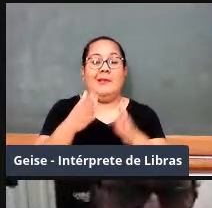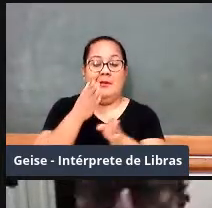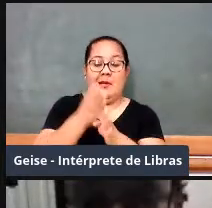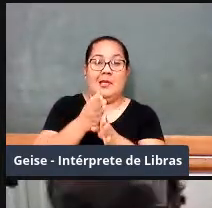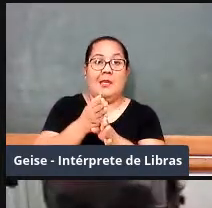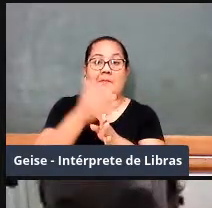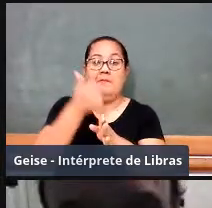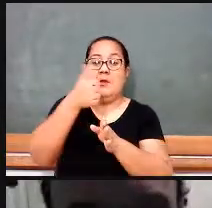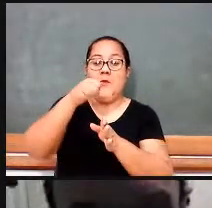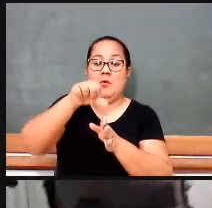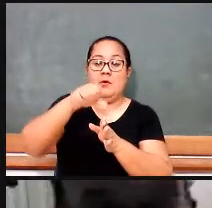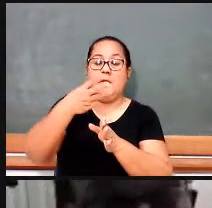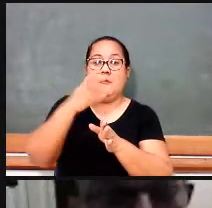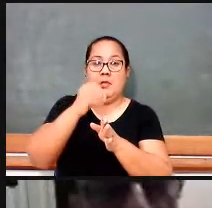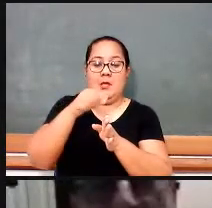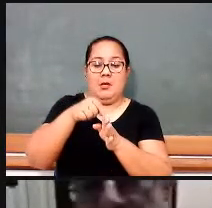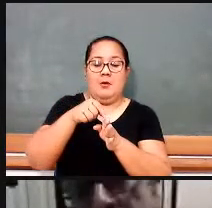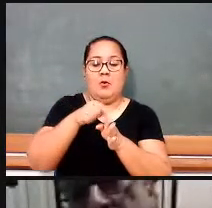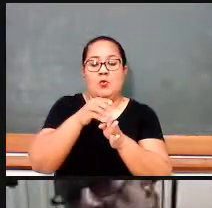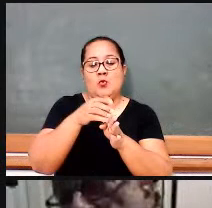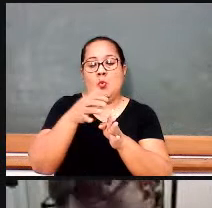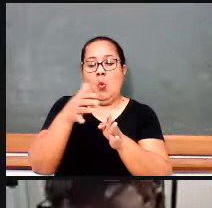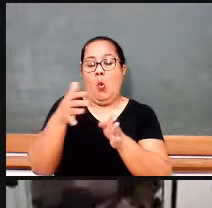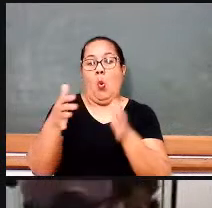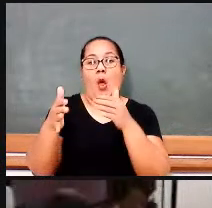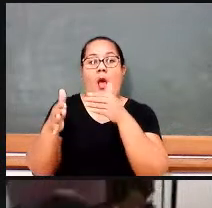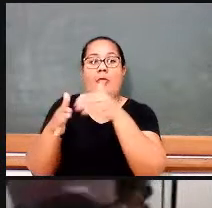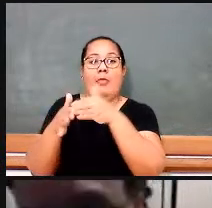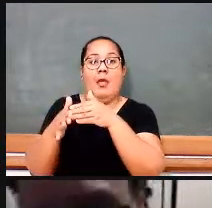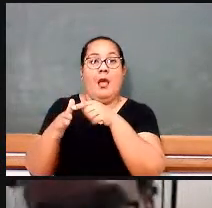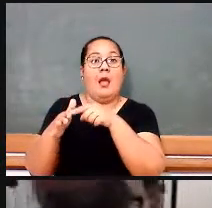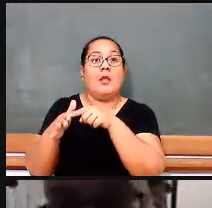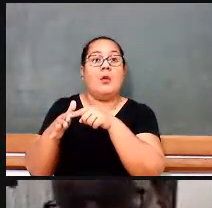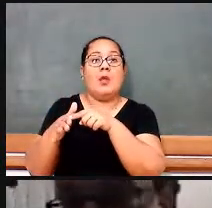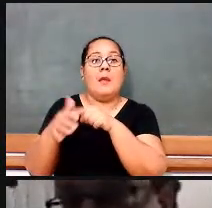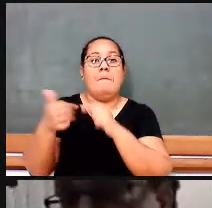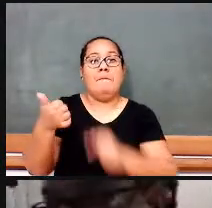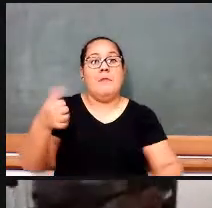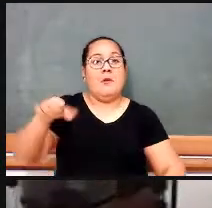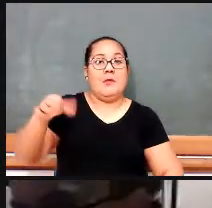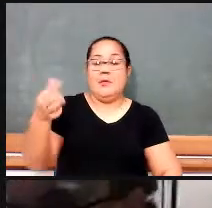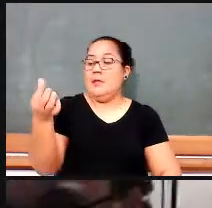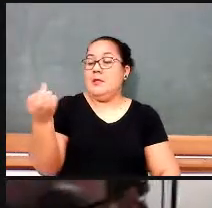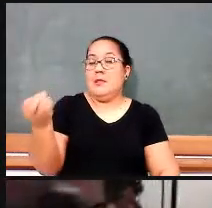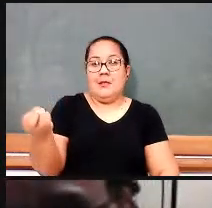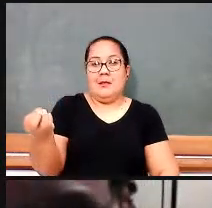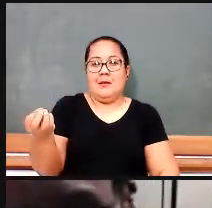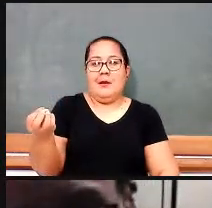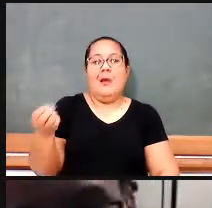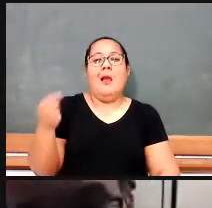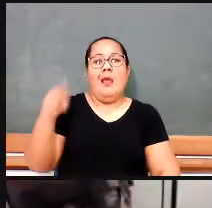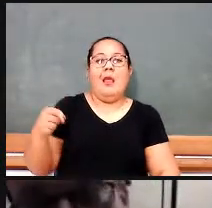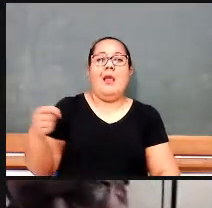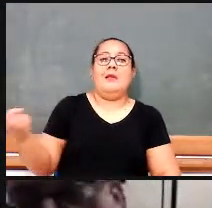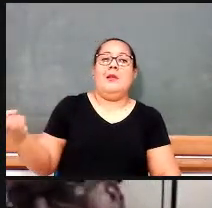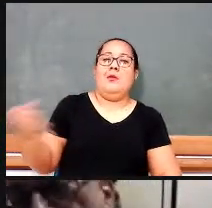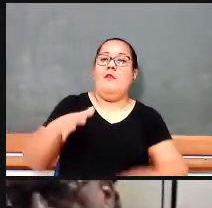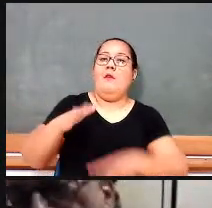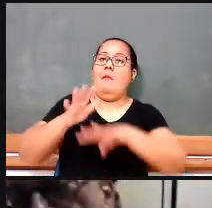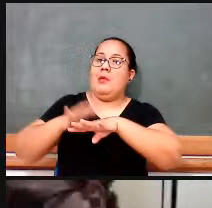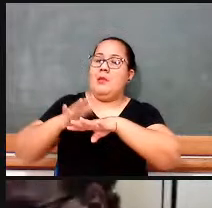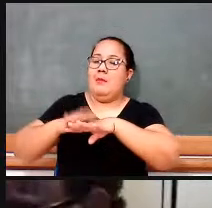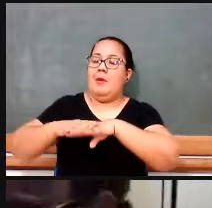Os anos 60, em que a gente tem o movimento da matemática moderna, o chamado